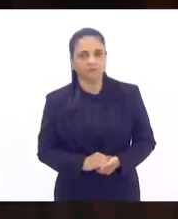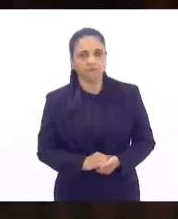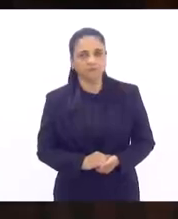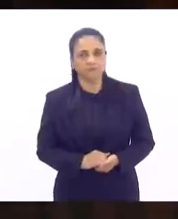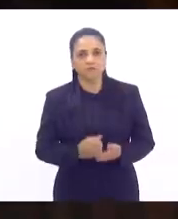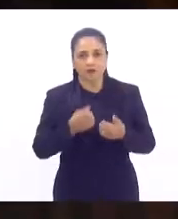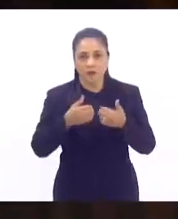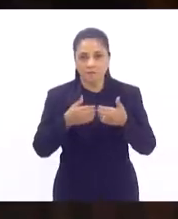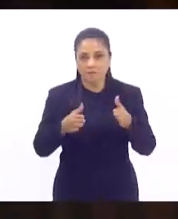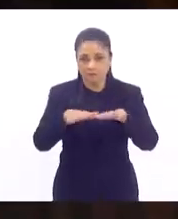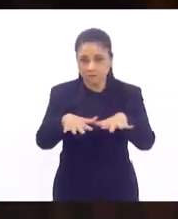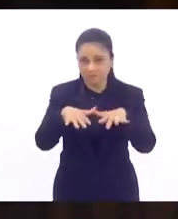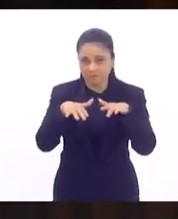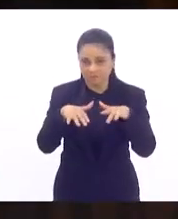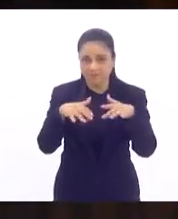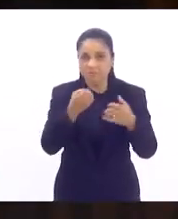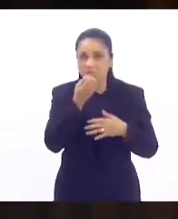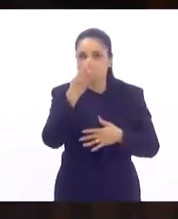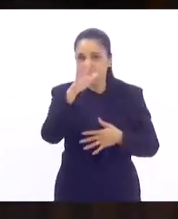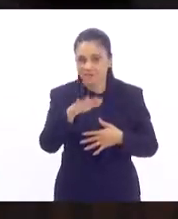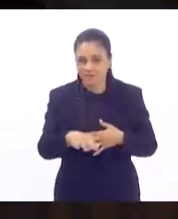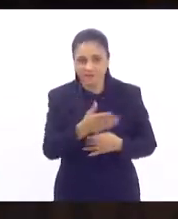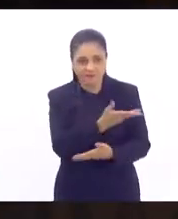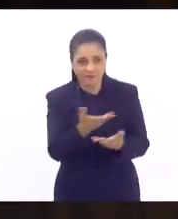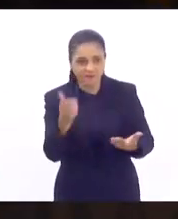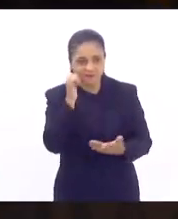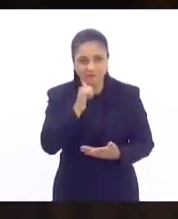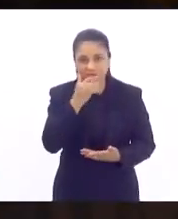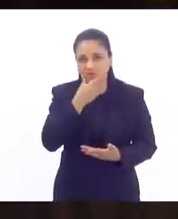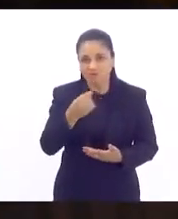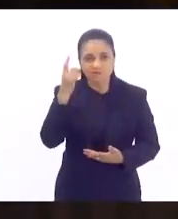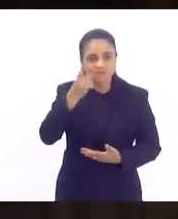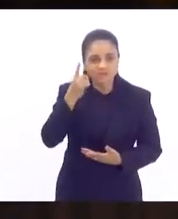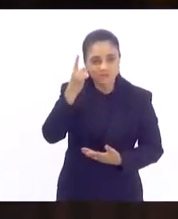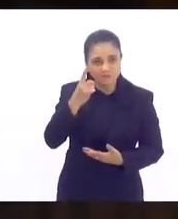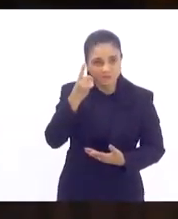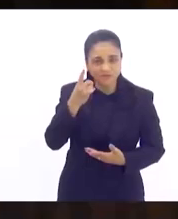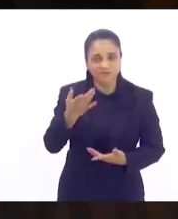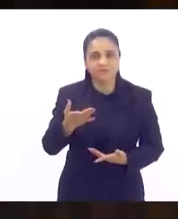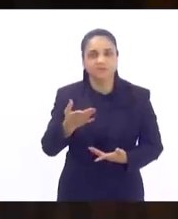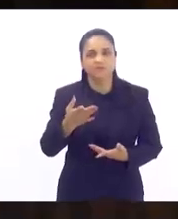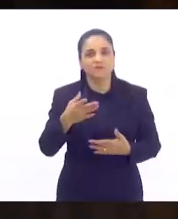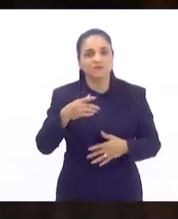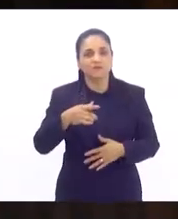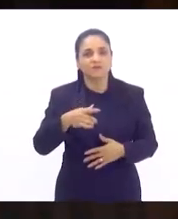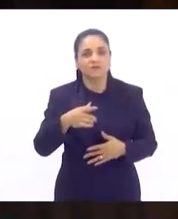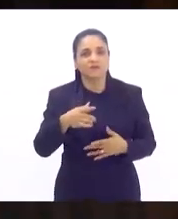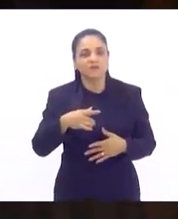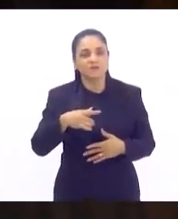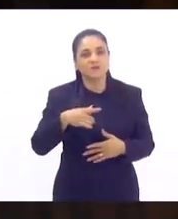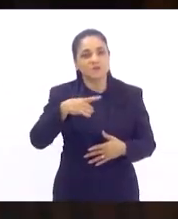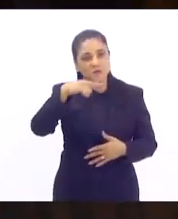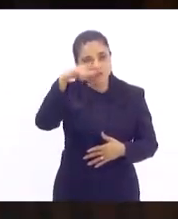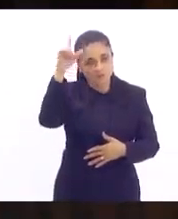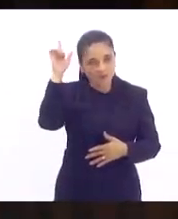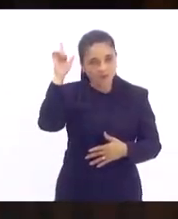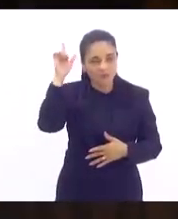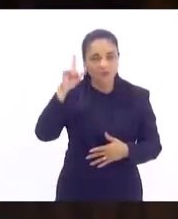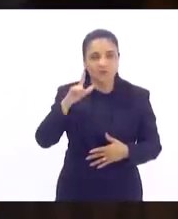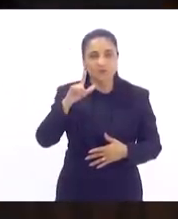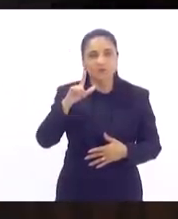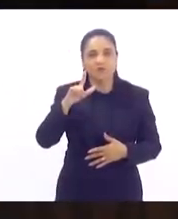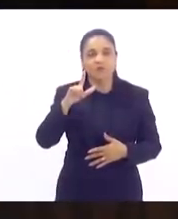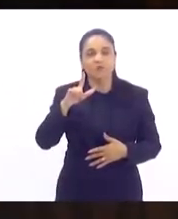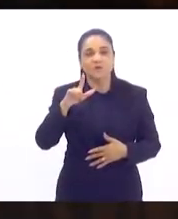Está reaberta a sessão. Boa tarde a todos e todas, deputados e deputadas. Luísa, que eu sempre saldo primeiro, nosso